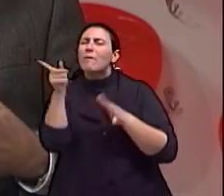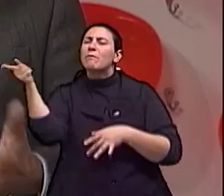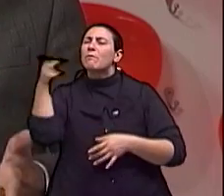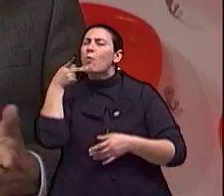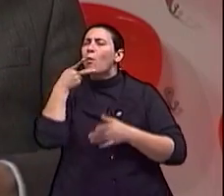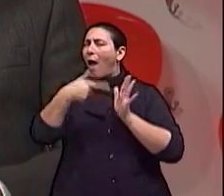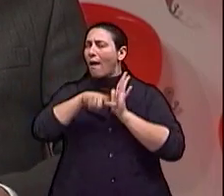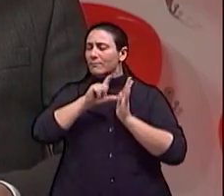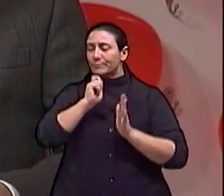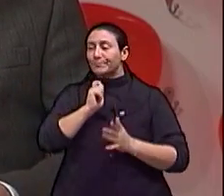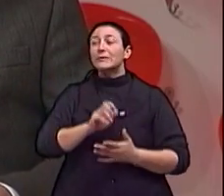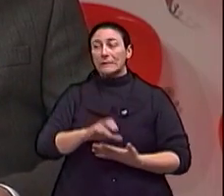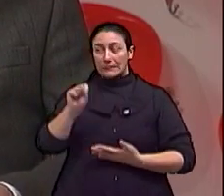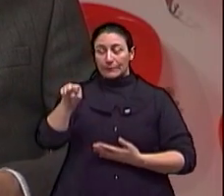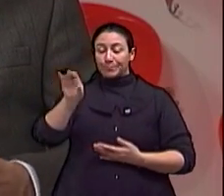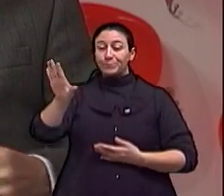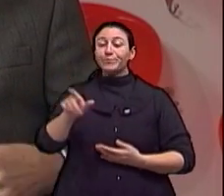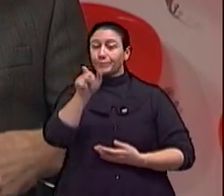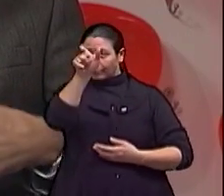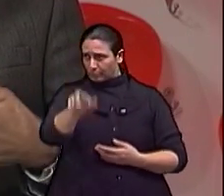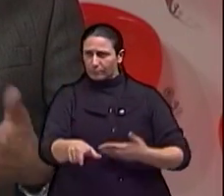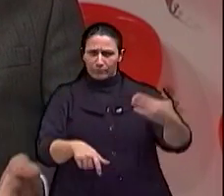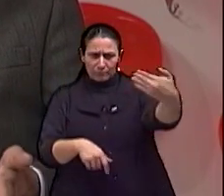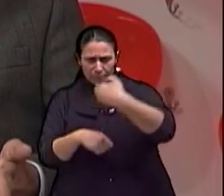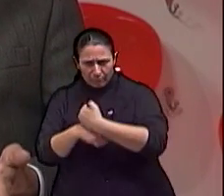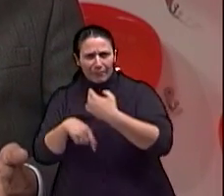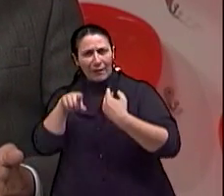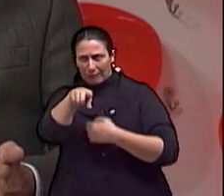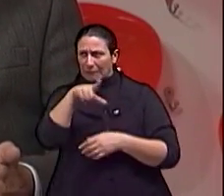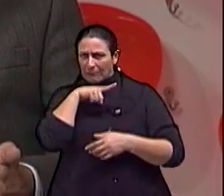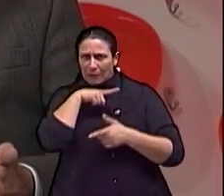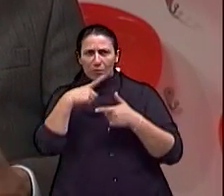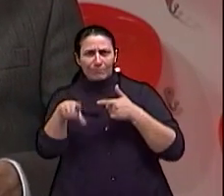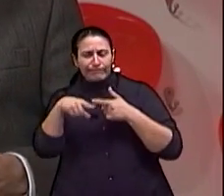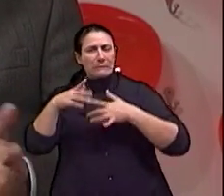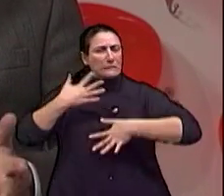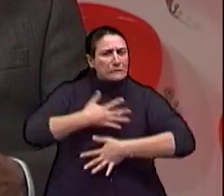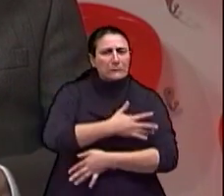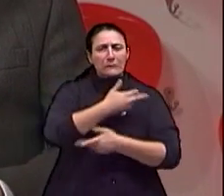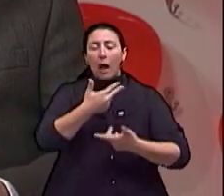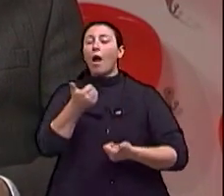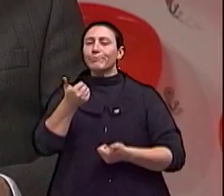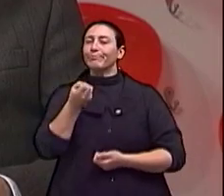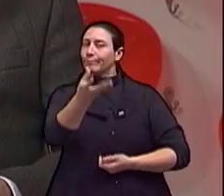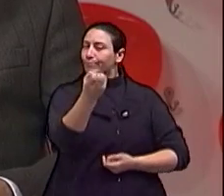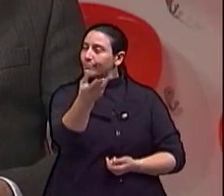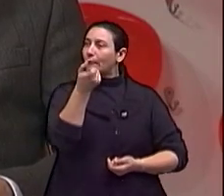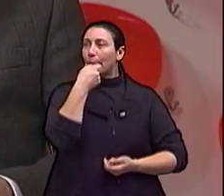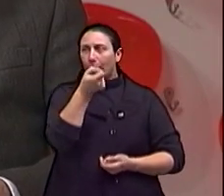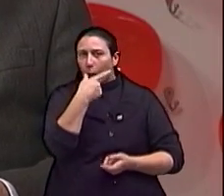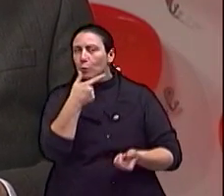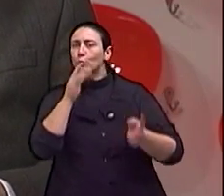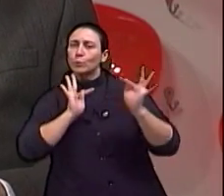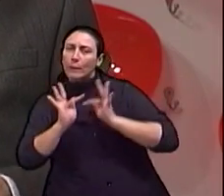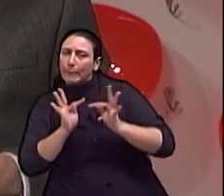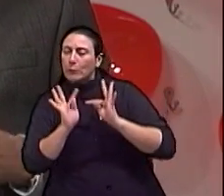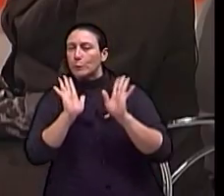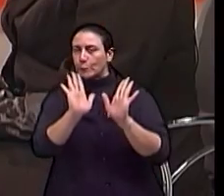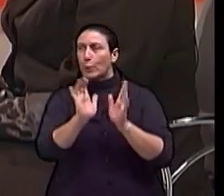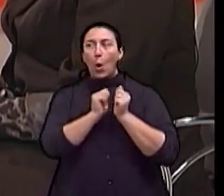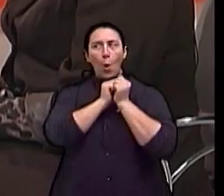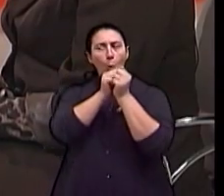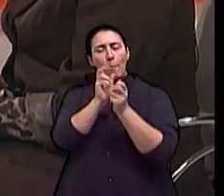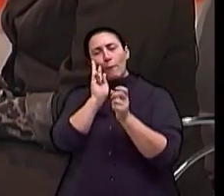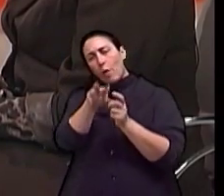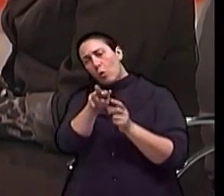aquele que responde bem ao remédio. Quando o paciente não responde ao uso de prolopa, a cirurgia vai ser ineficiente. Então, por que